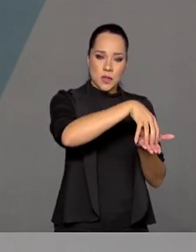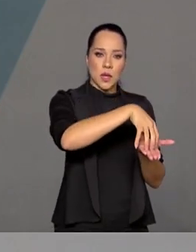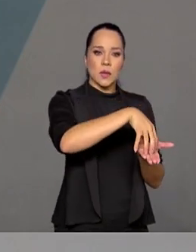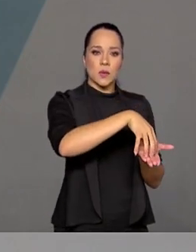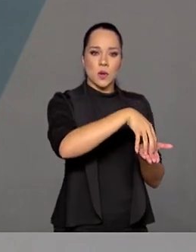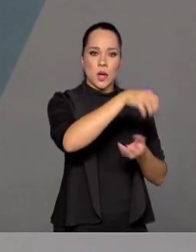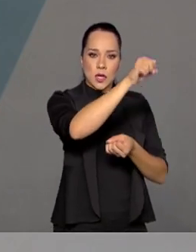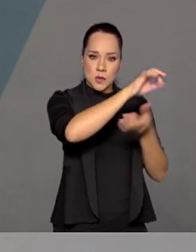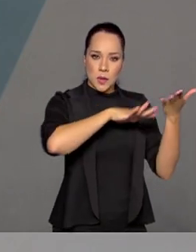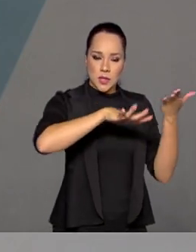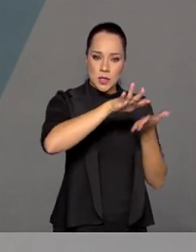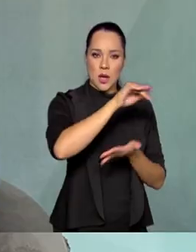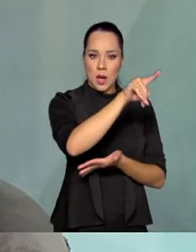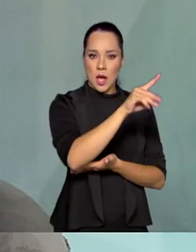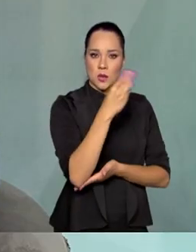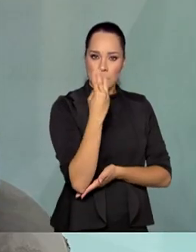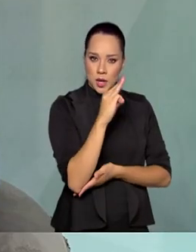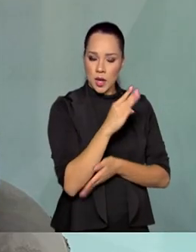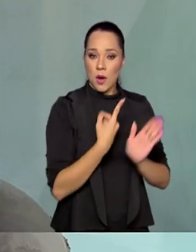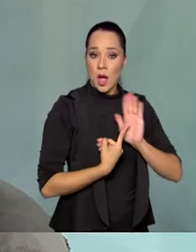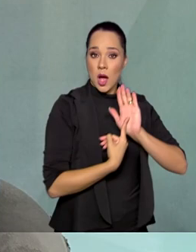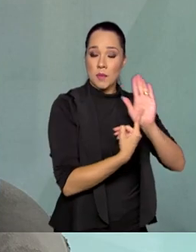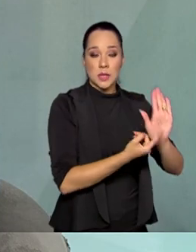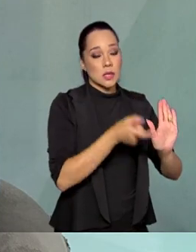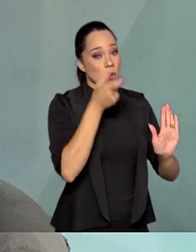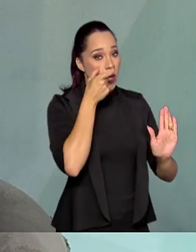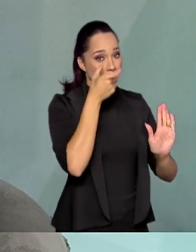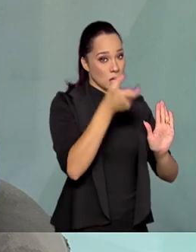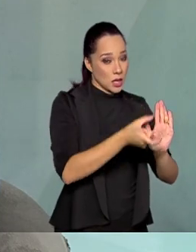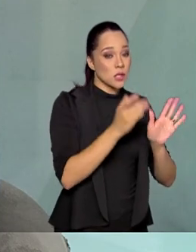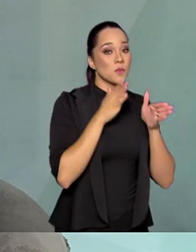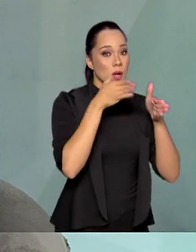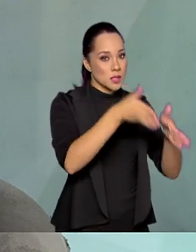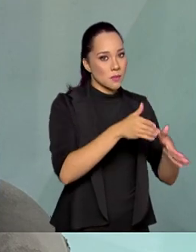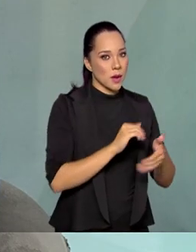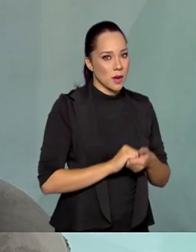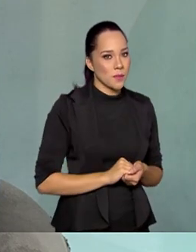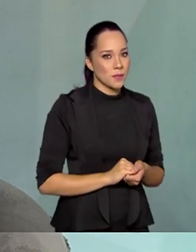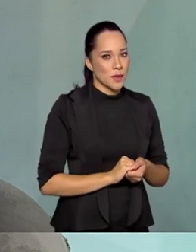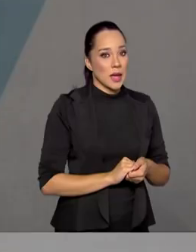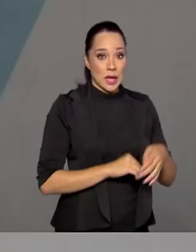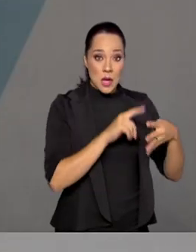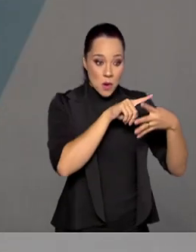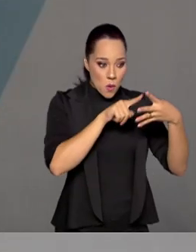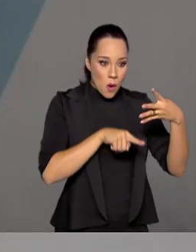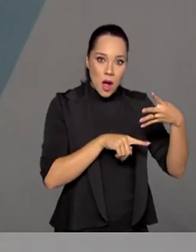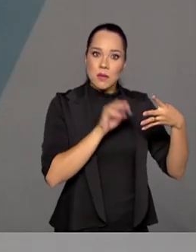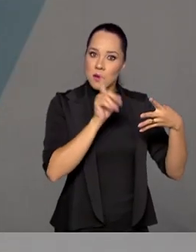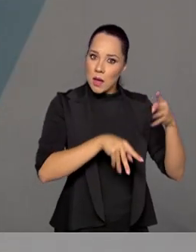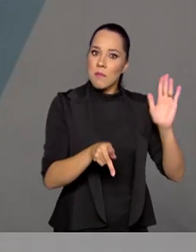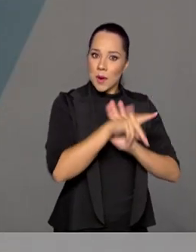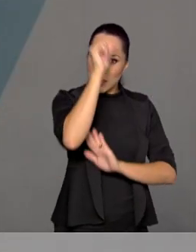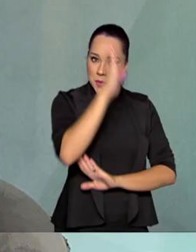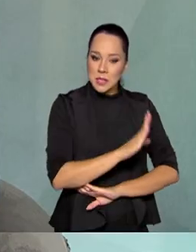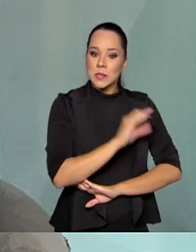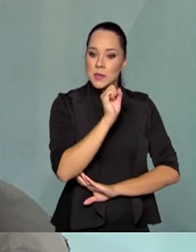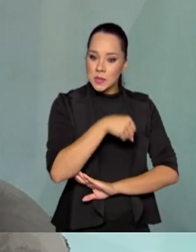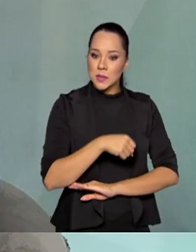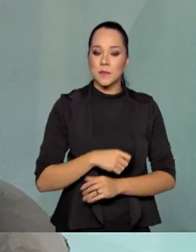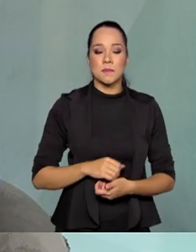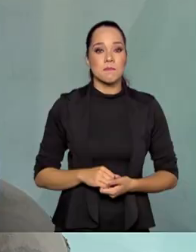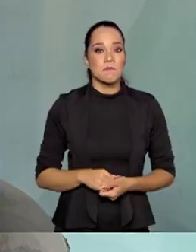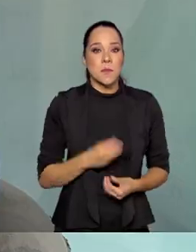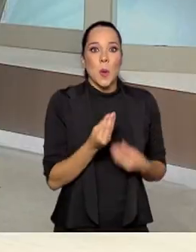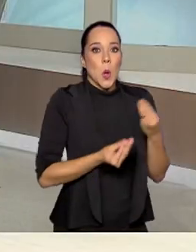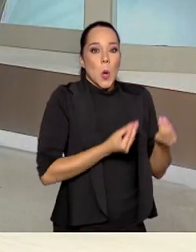Alcântara, apresentaram o interesse de participar e quatro delas são brasileiras, é isso? Sim. E